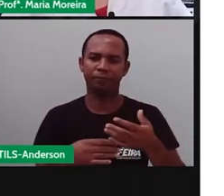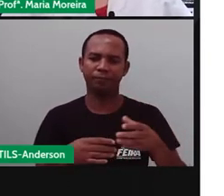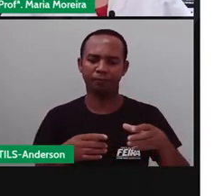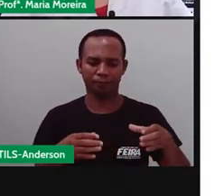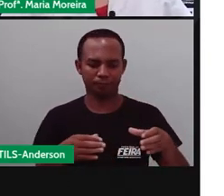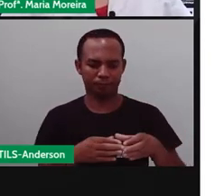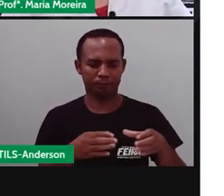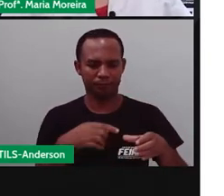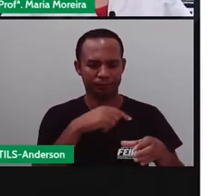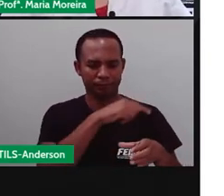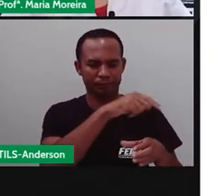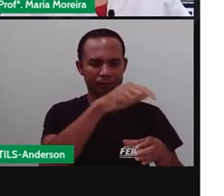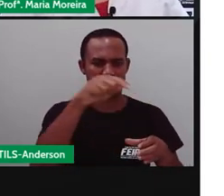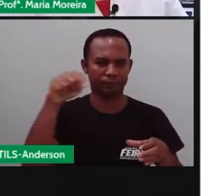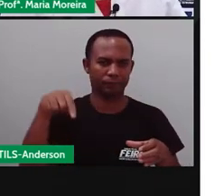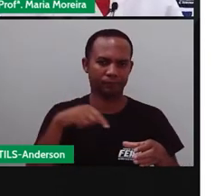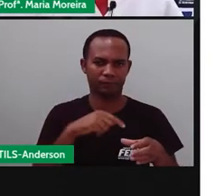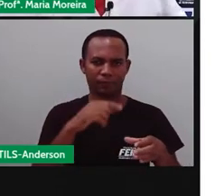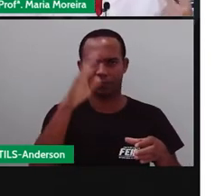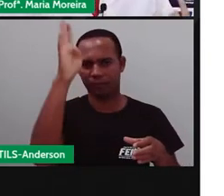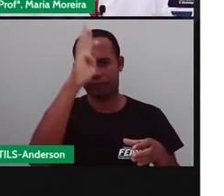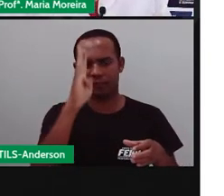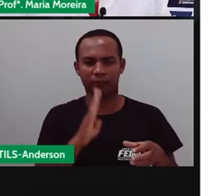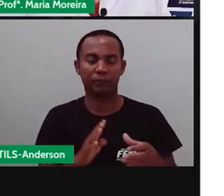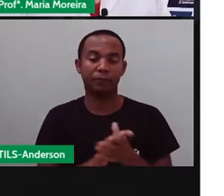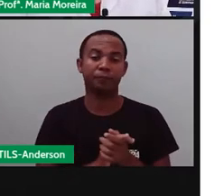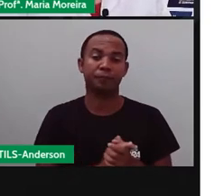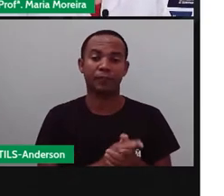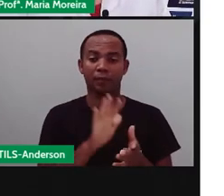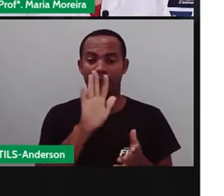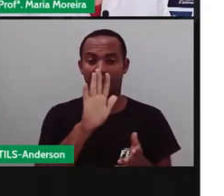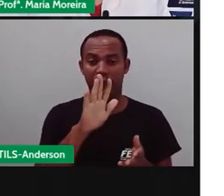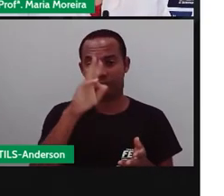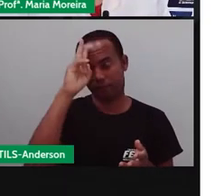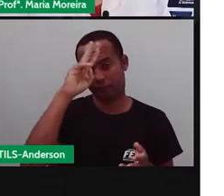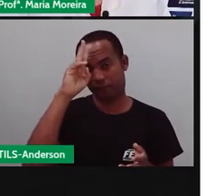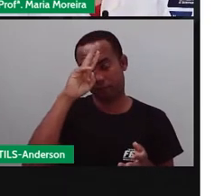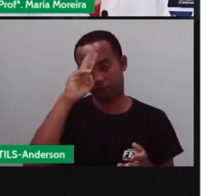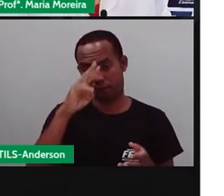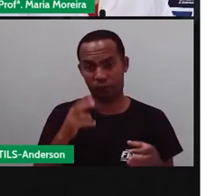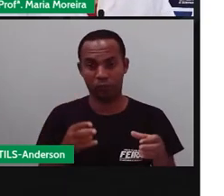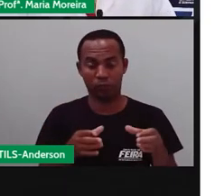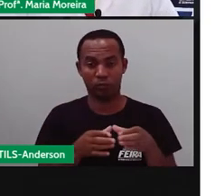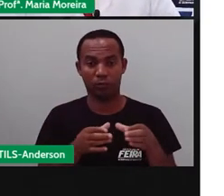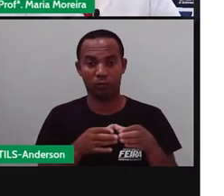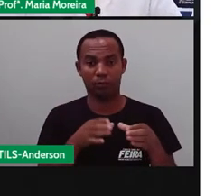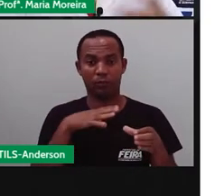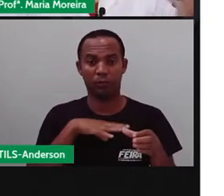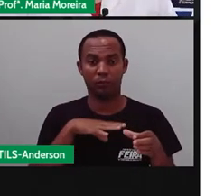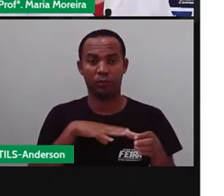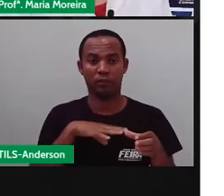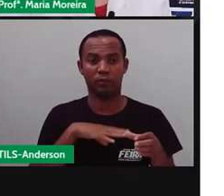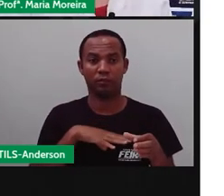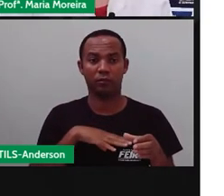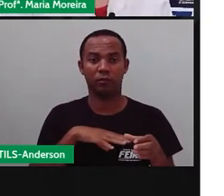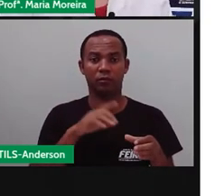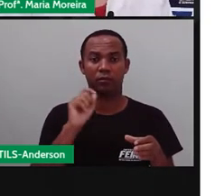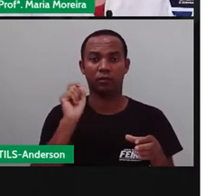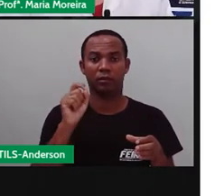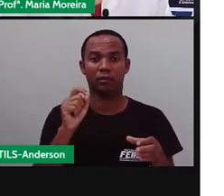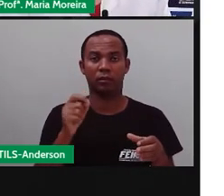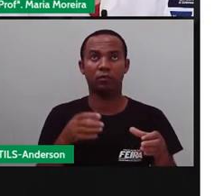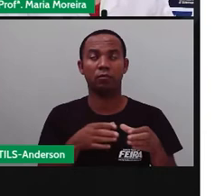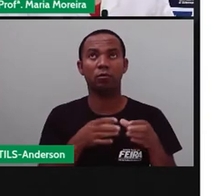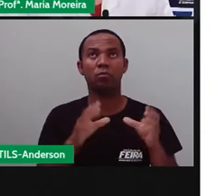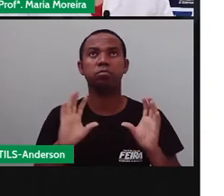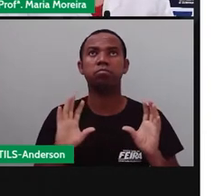formar aqui pelo Brasil. Lembrando que, né, a priori, os portugueses comemoravam o quê? A colheita do trigo, e